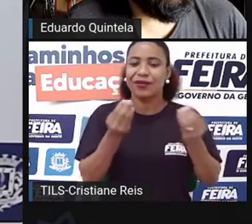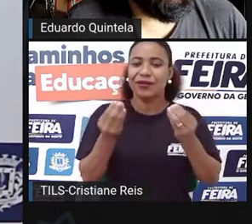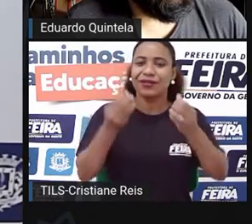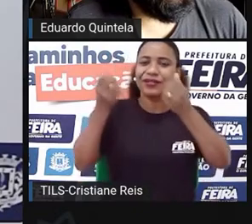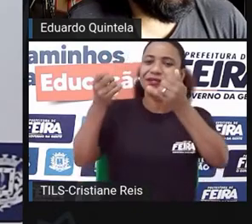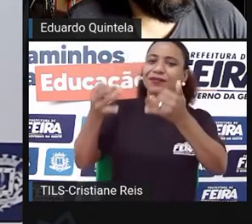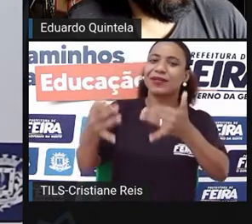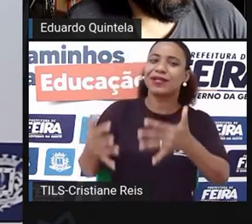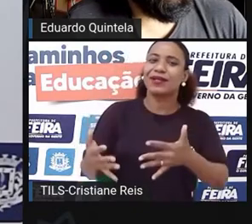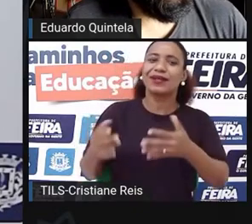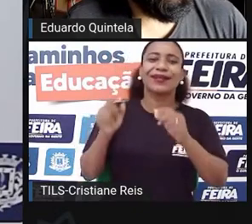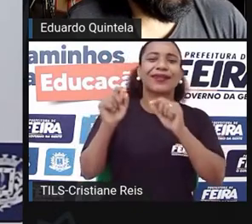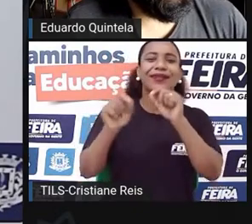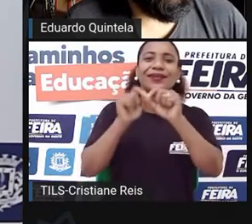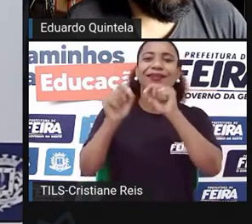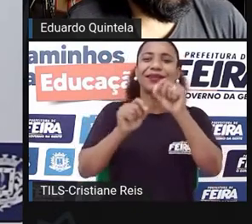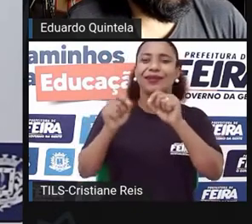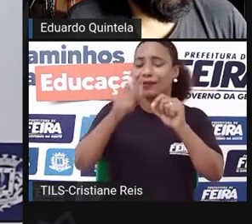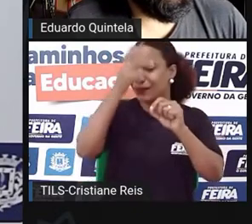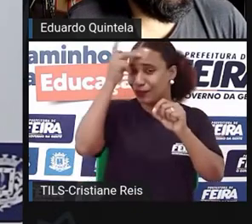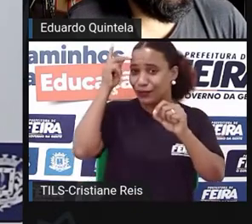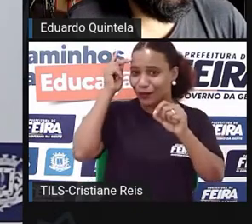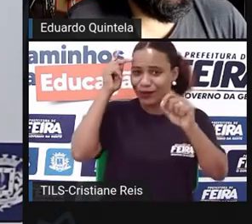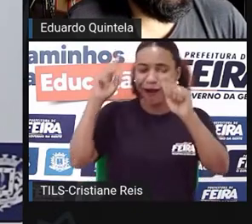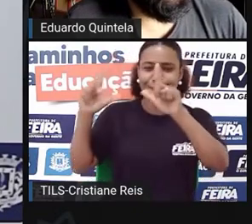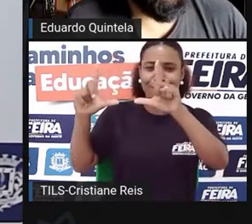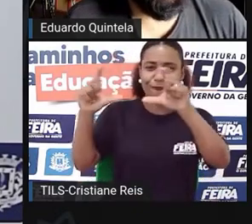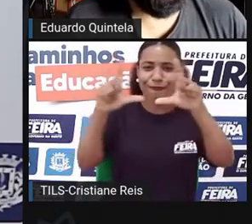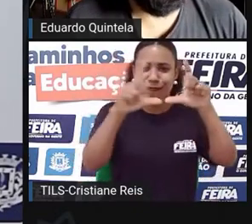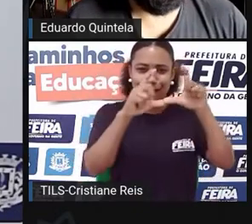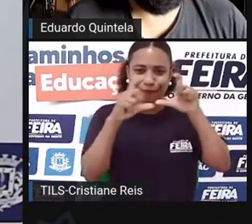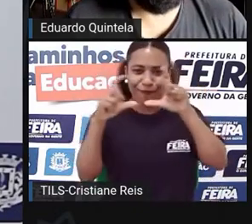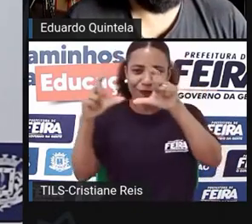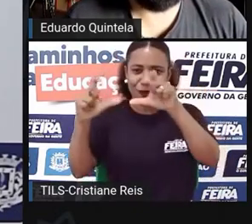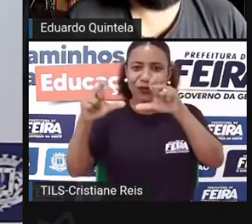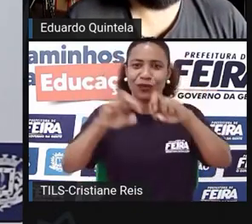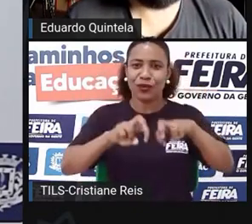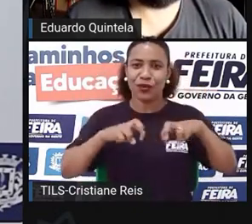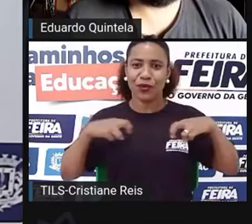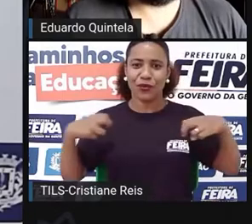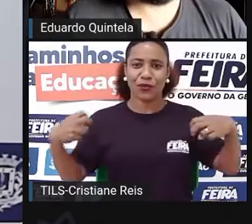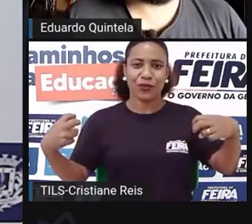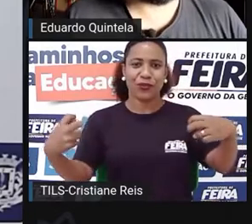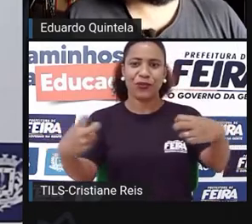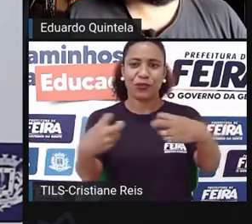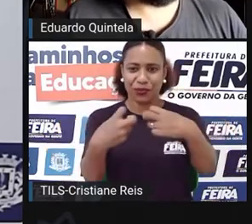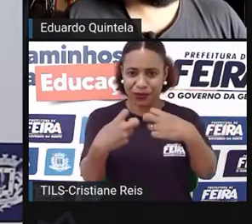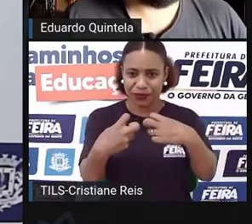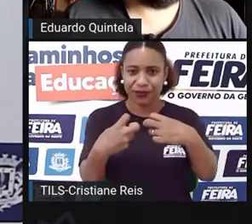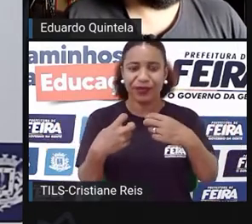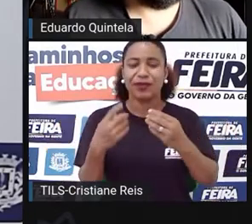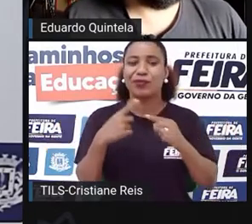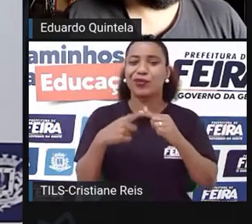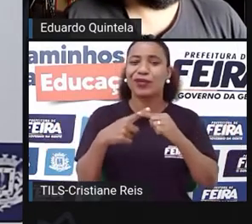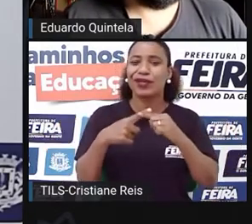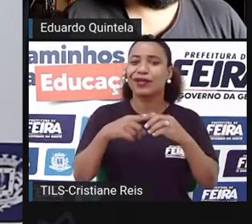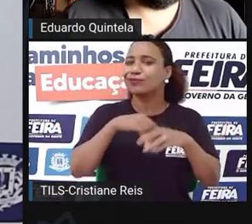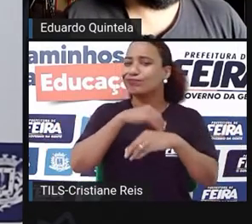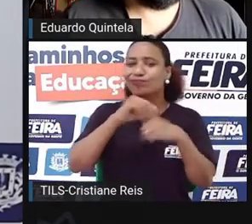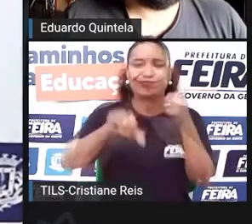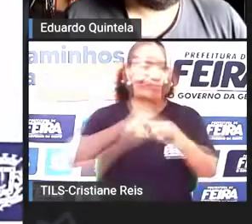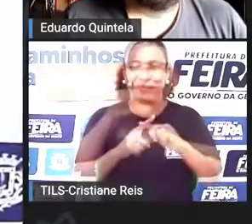nossos alunos quem eram essas, quem são essas pessoas, né? Os Lambi-Lambi e por que que está acontecendo esse rebuliço todo aí